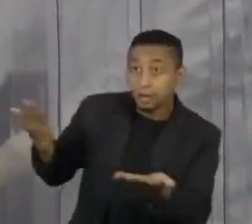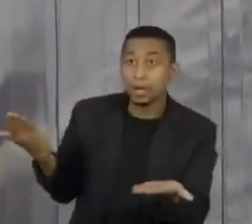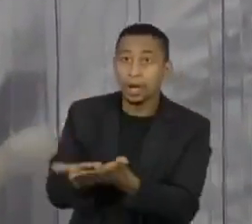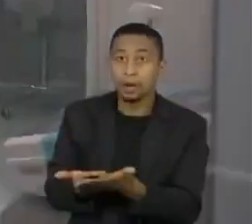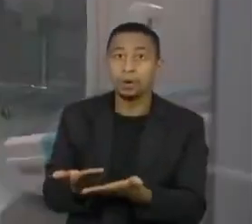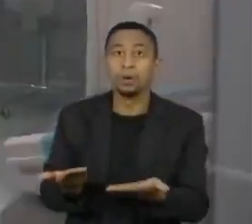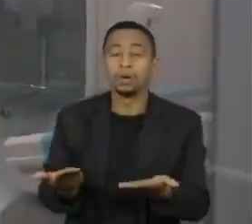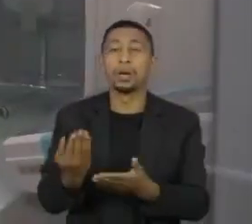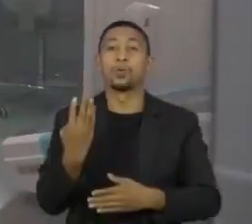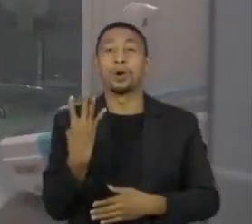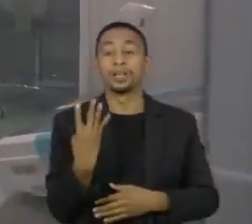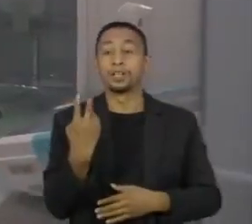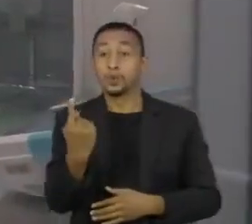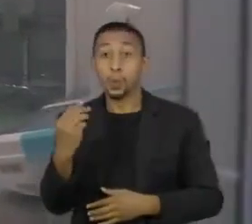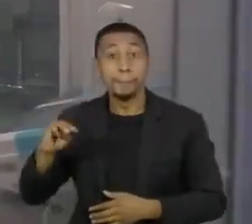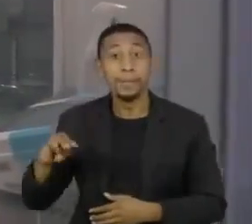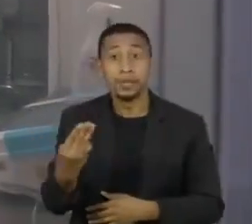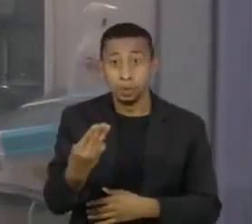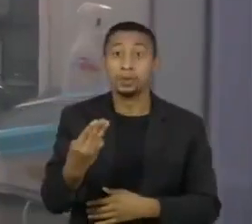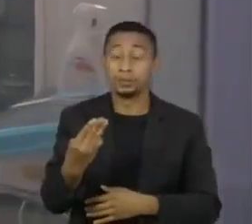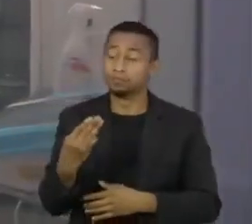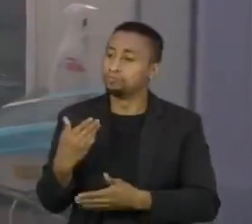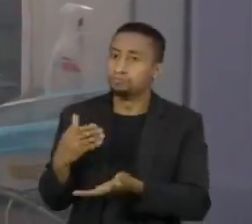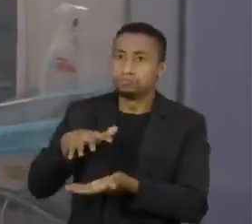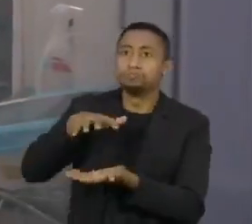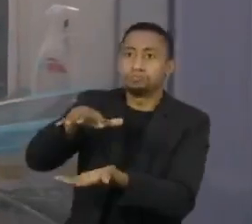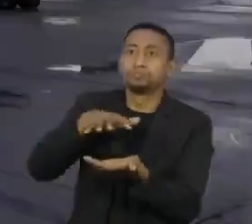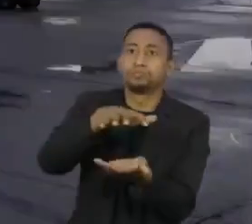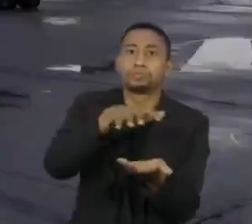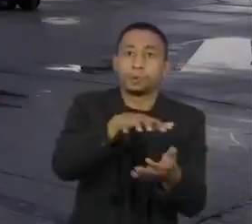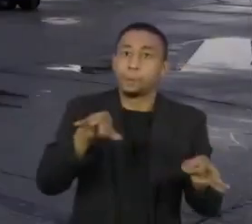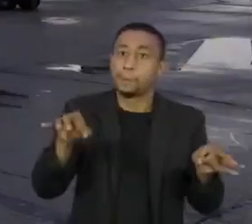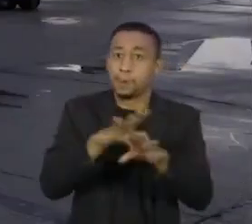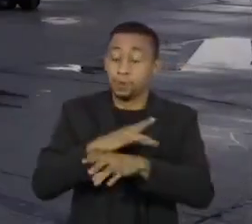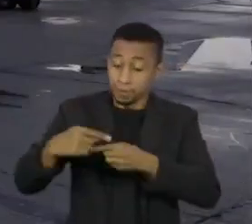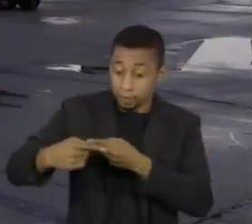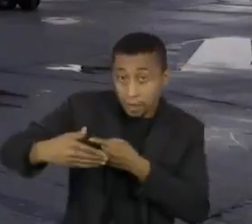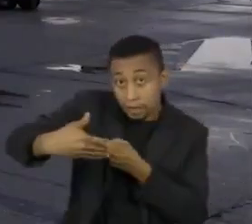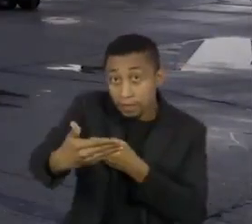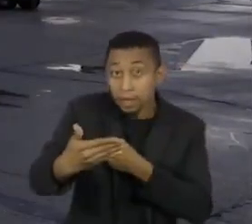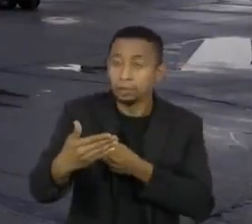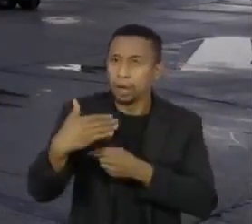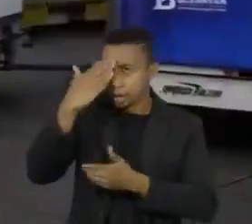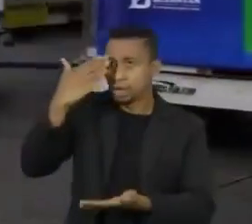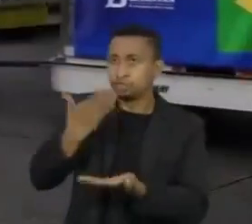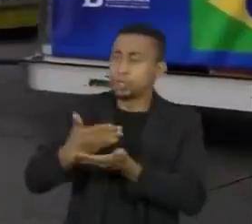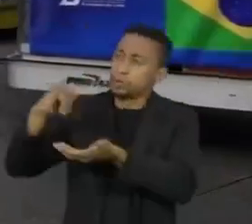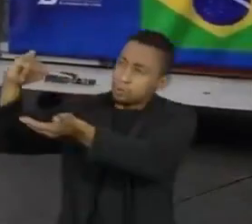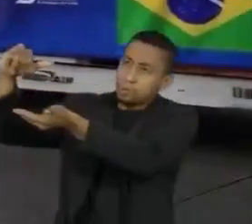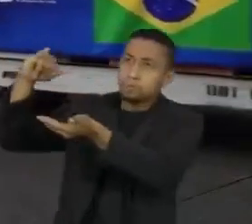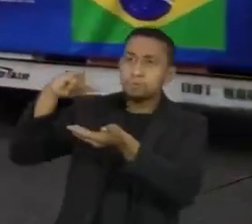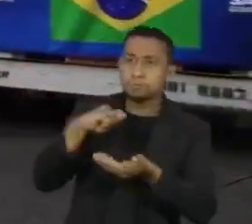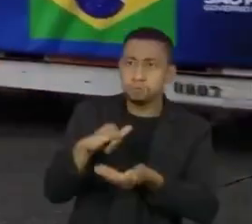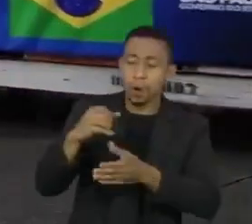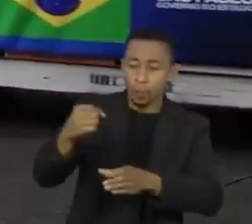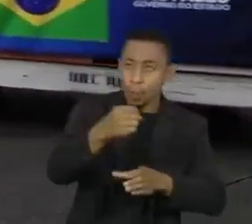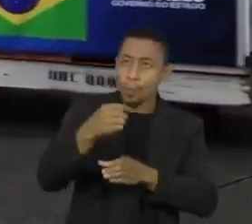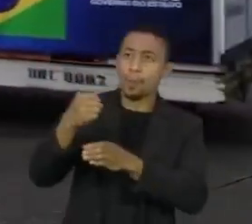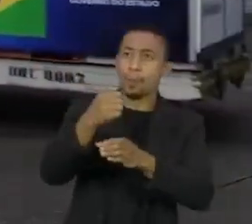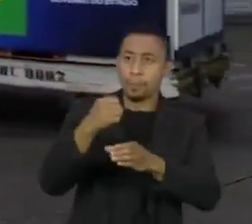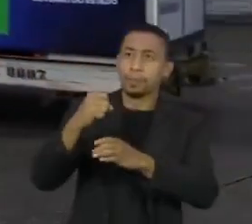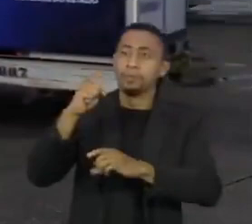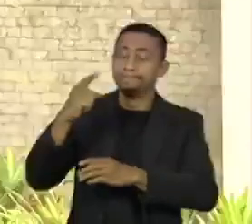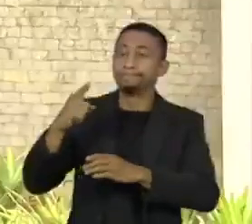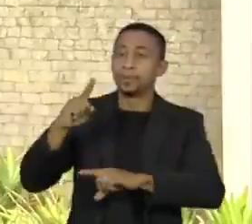milhões e 400 mil doses da Coronavac. Nas próximas semanas, é esperado um novo carregamento de insumo para produzir mais